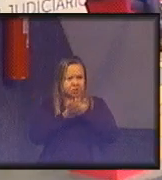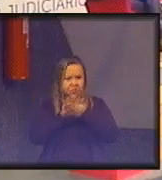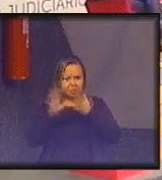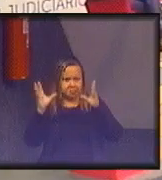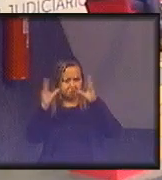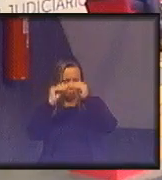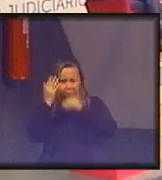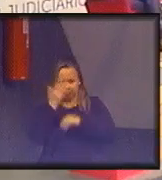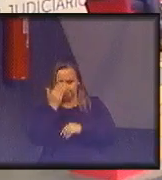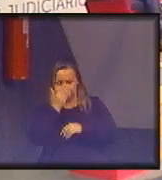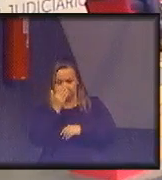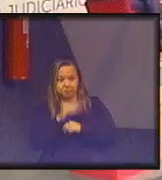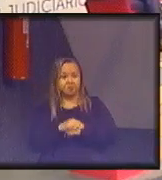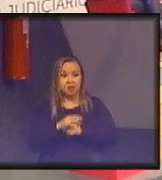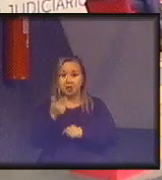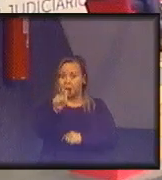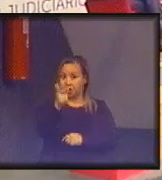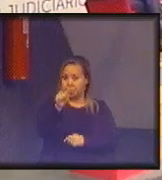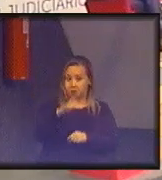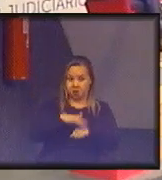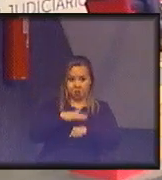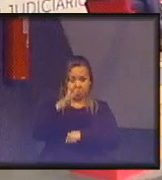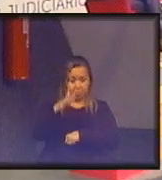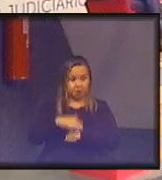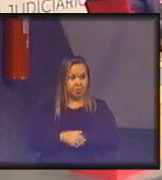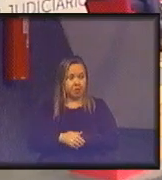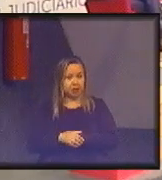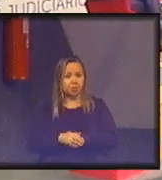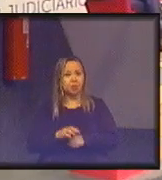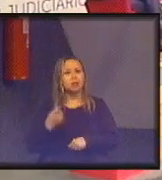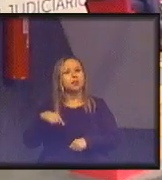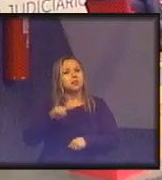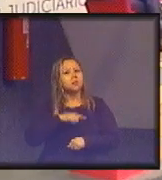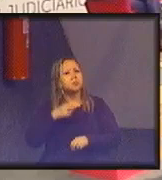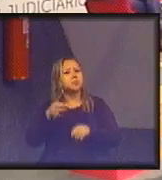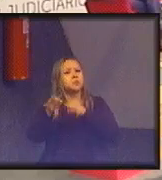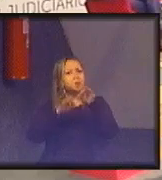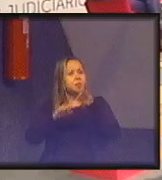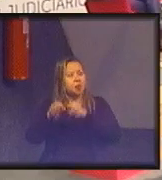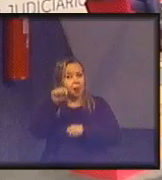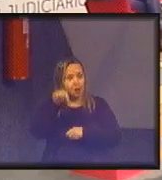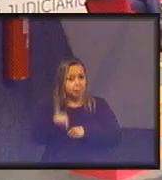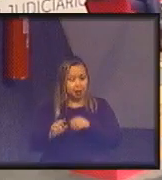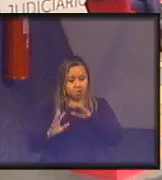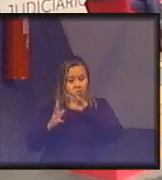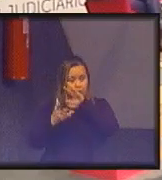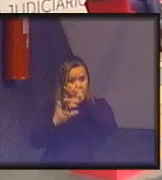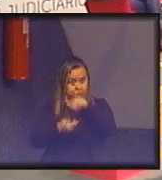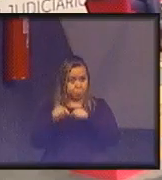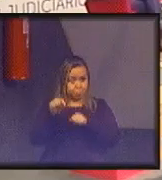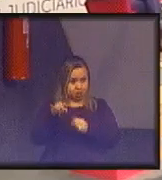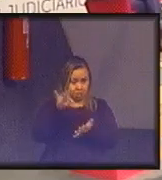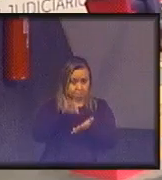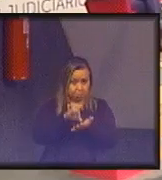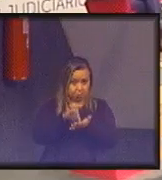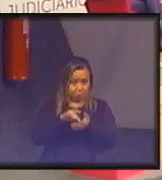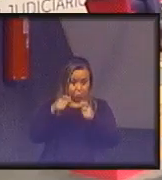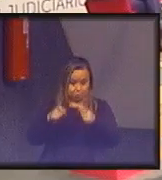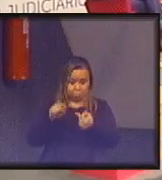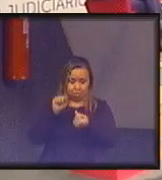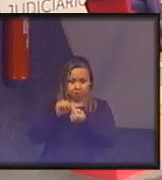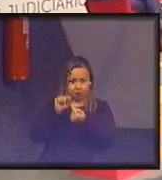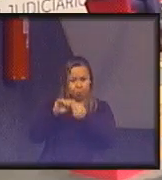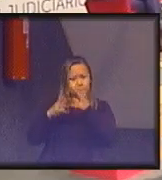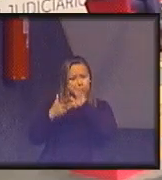não existe mais e nós temos que nos preparar para esse universo onde as metas de